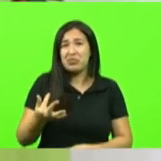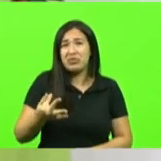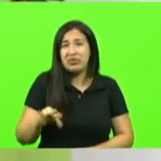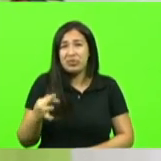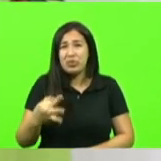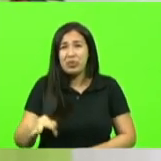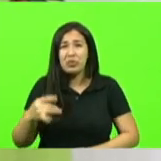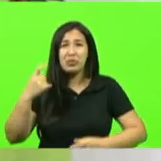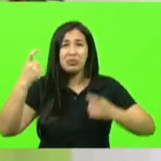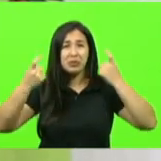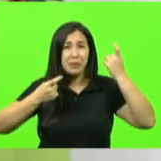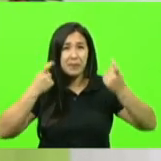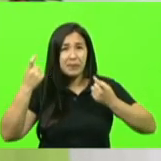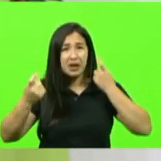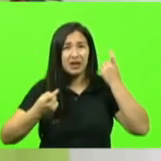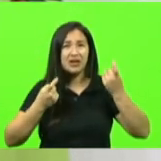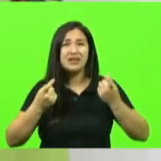preocupada